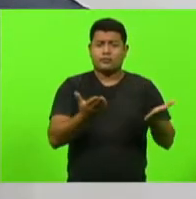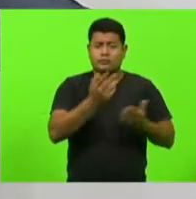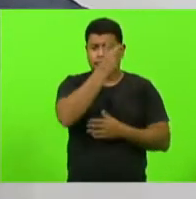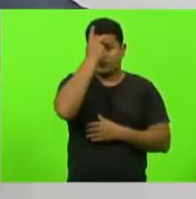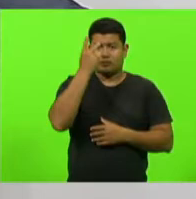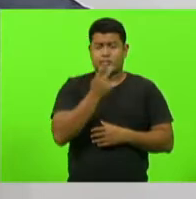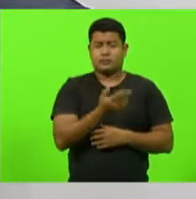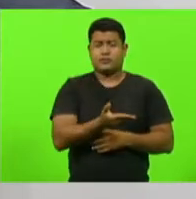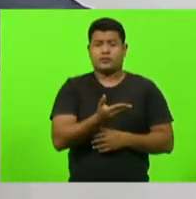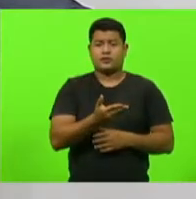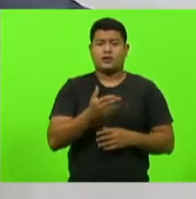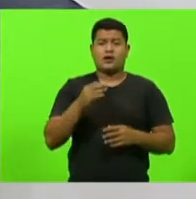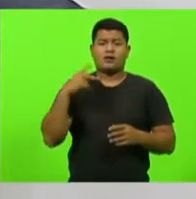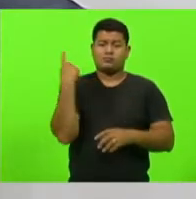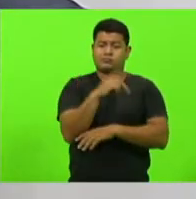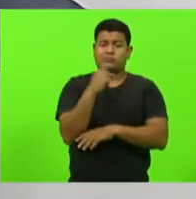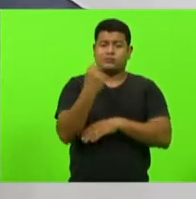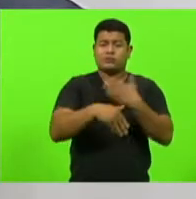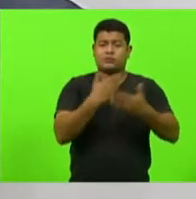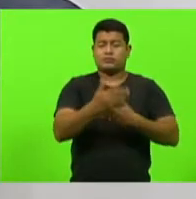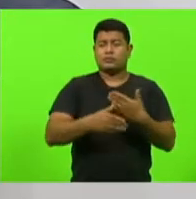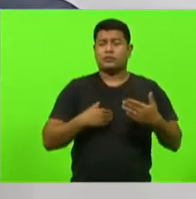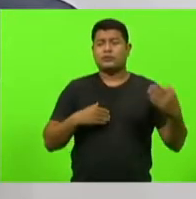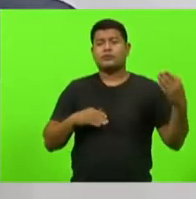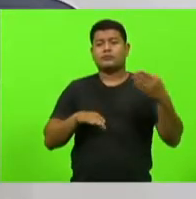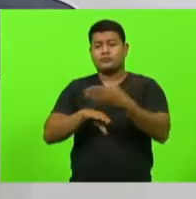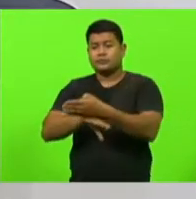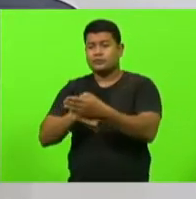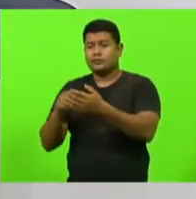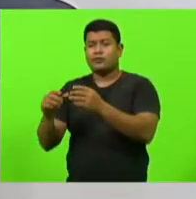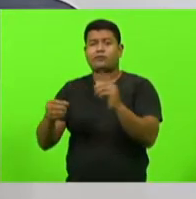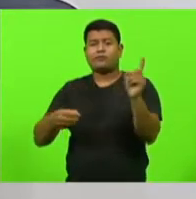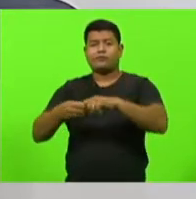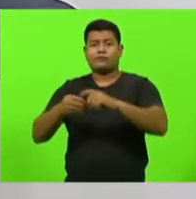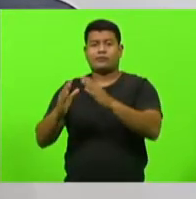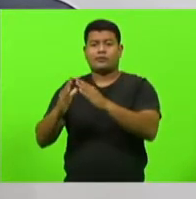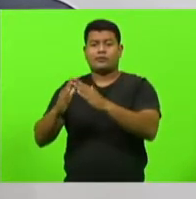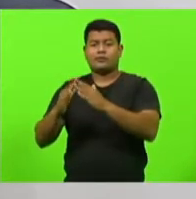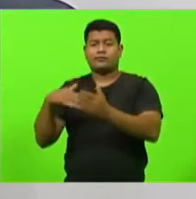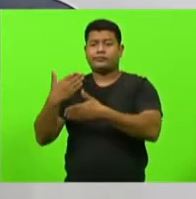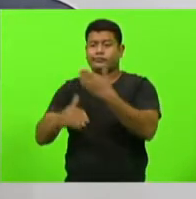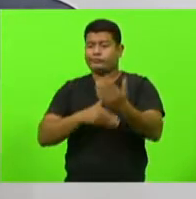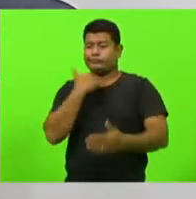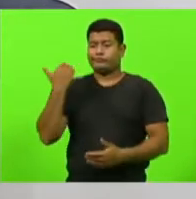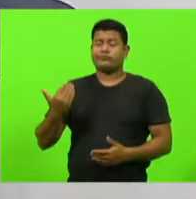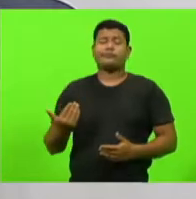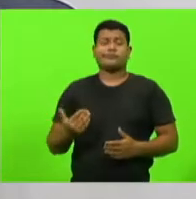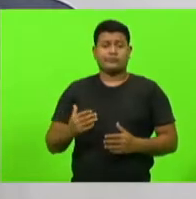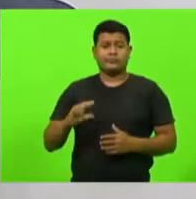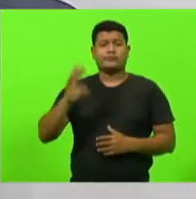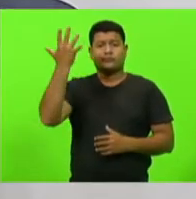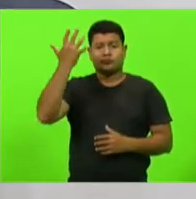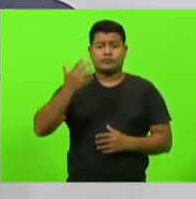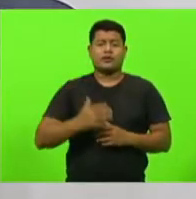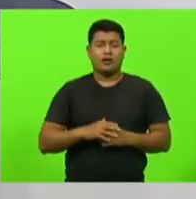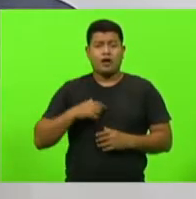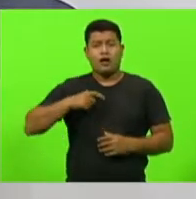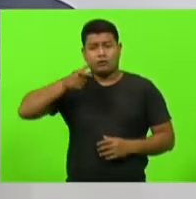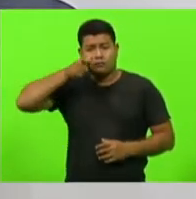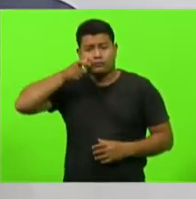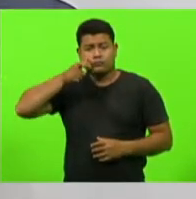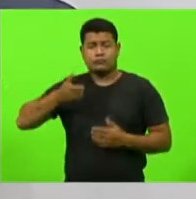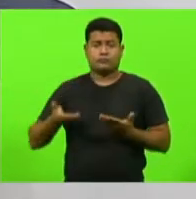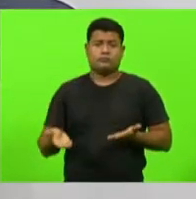da mesma, eu participei disso, eu assisti isso de perto, o Estado não está preocupado contigo, porque aos